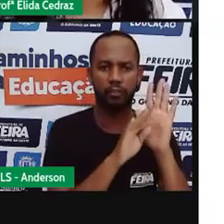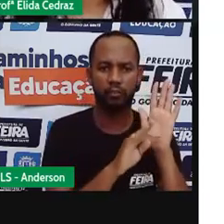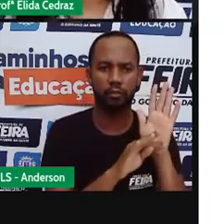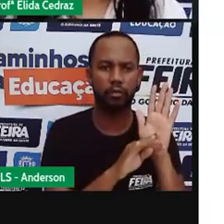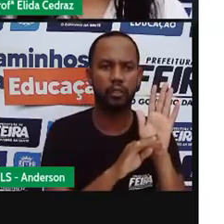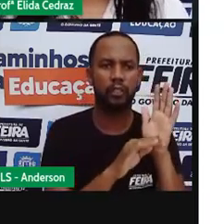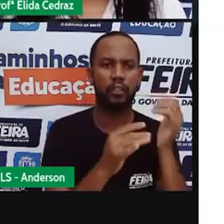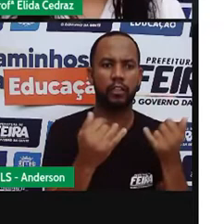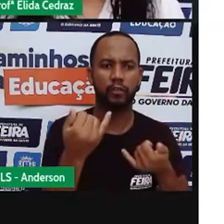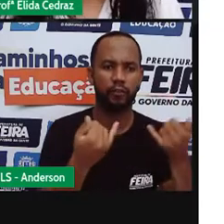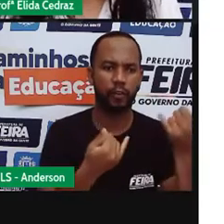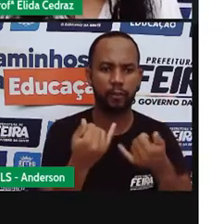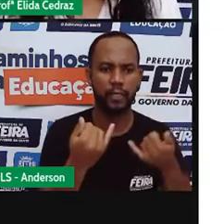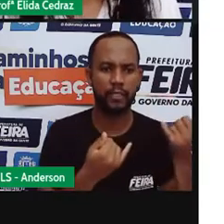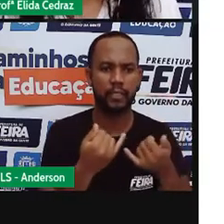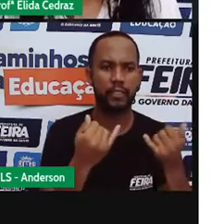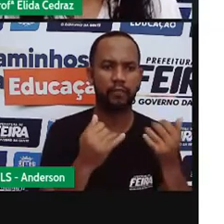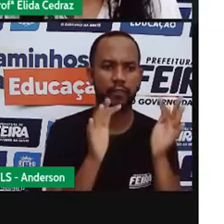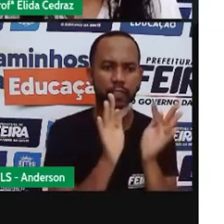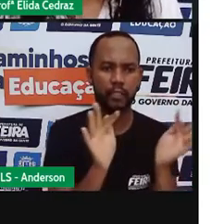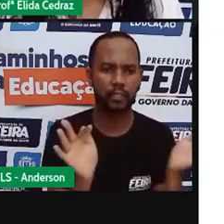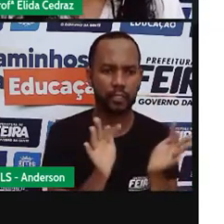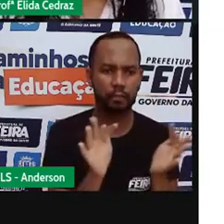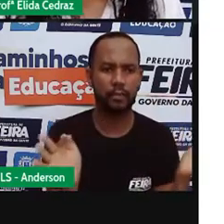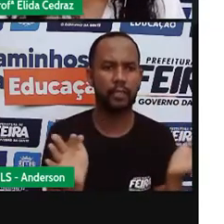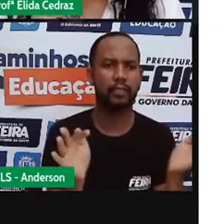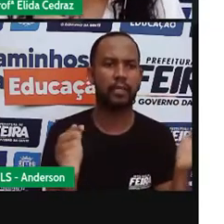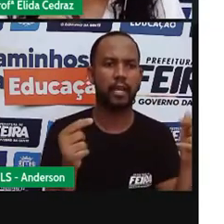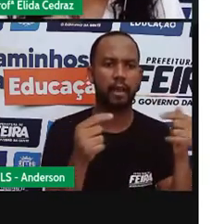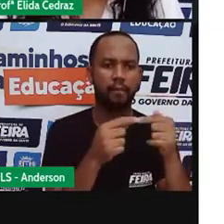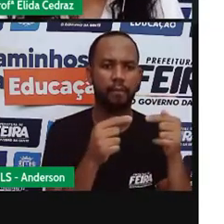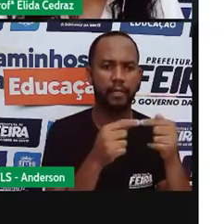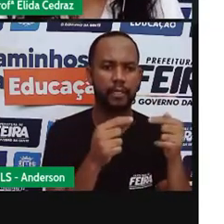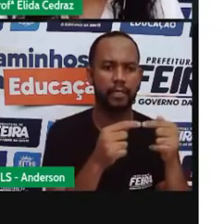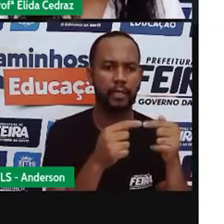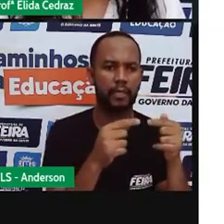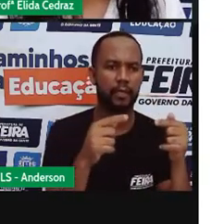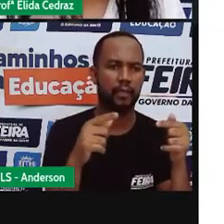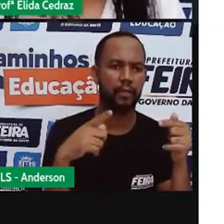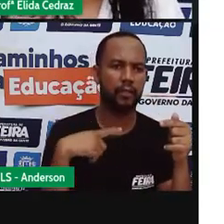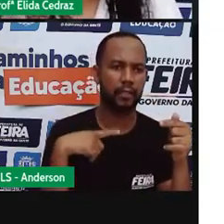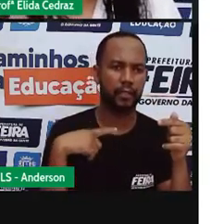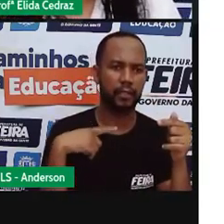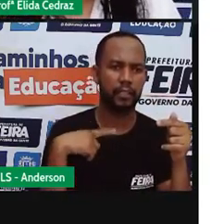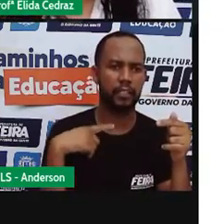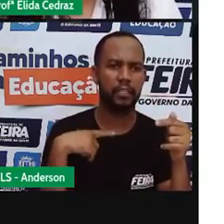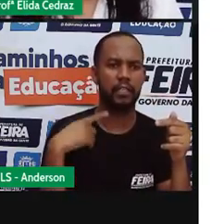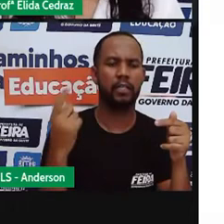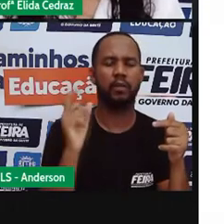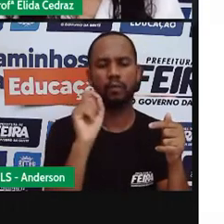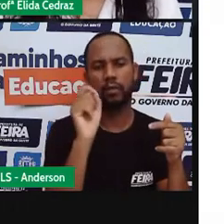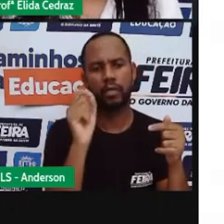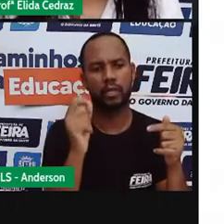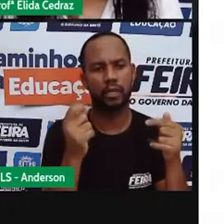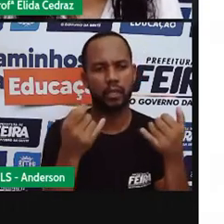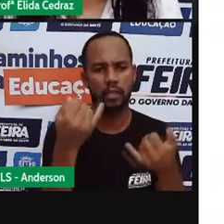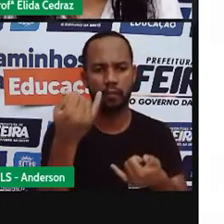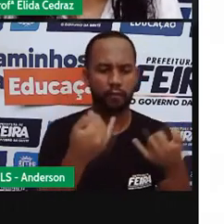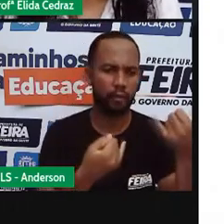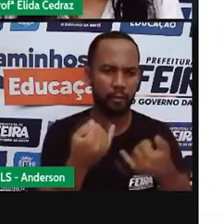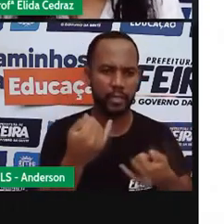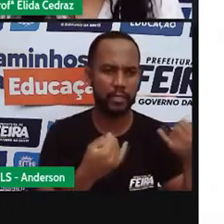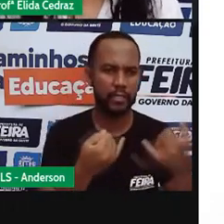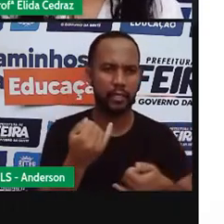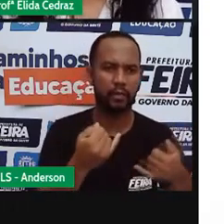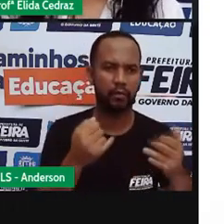frases curtas, claras e objetivas. Tem uma instrução para passar para mim, para você que estamos